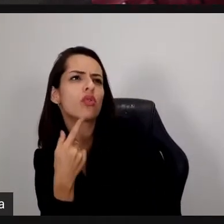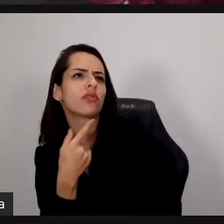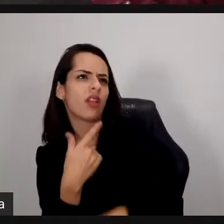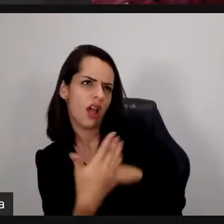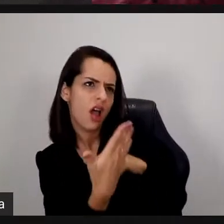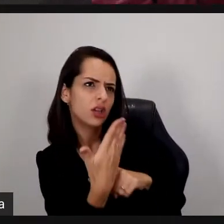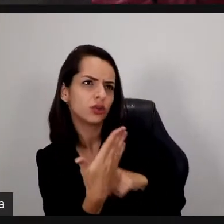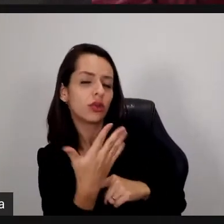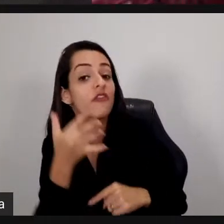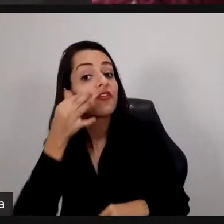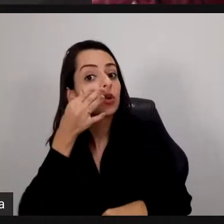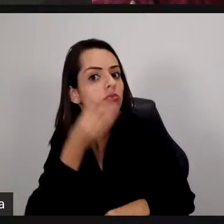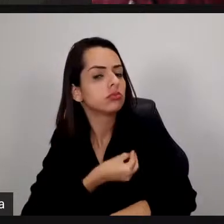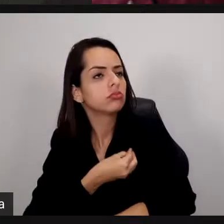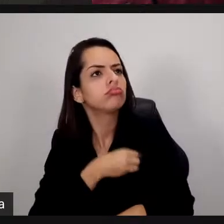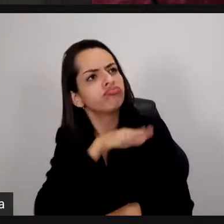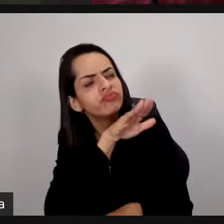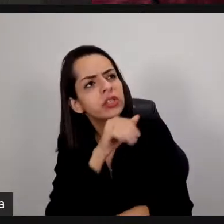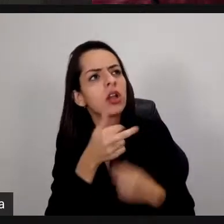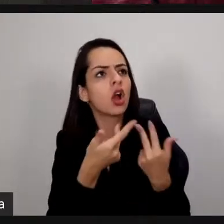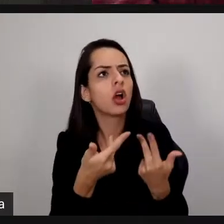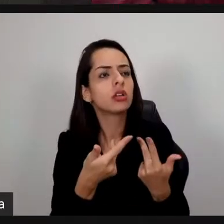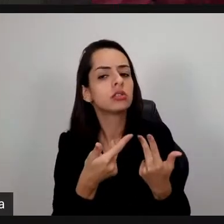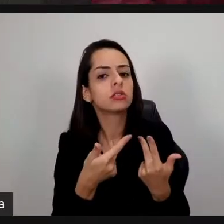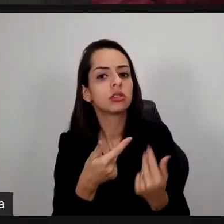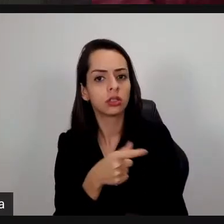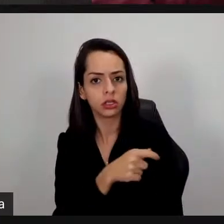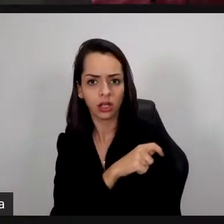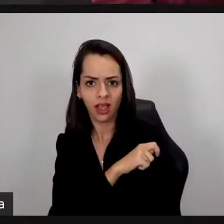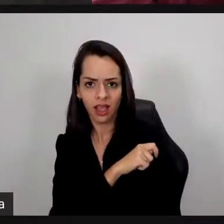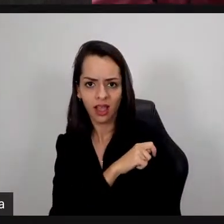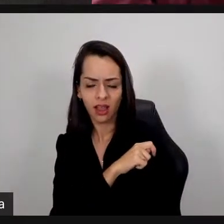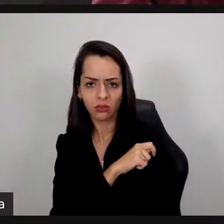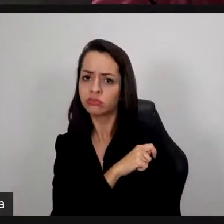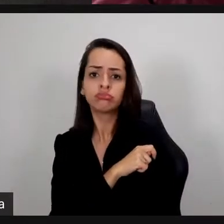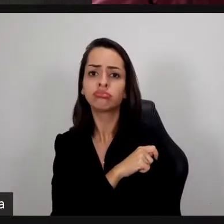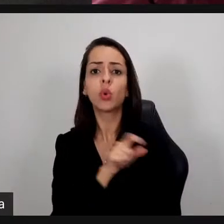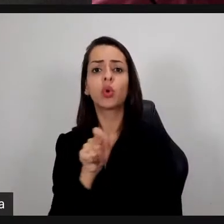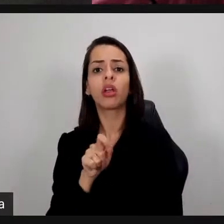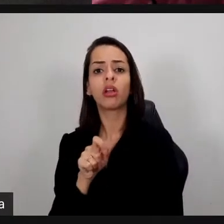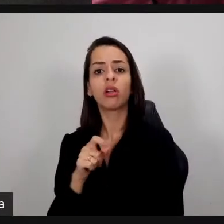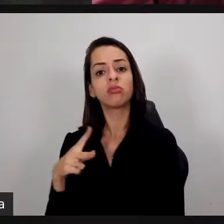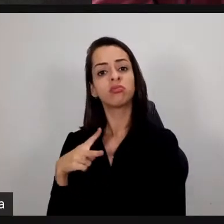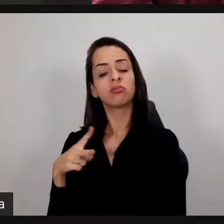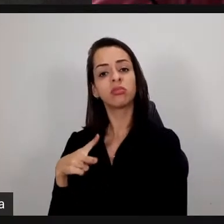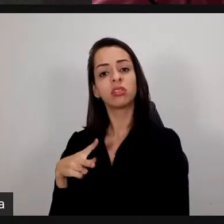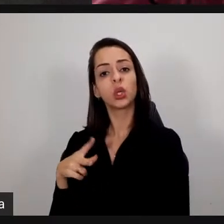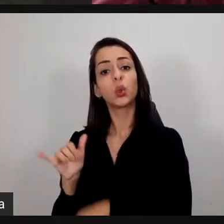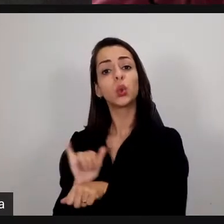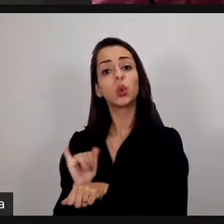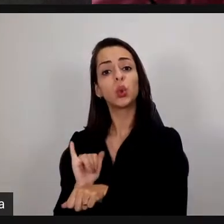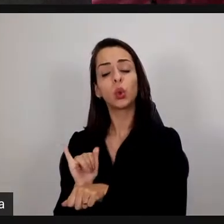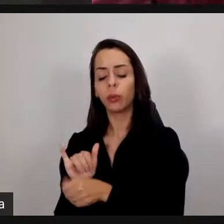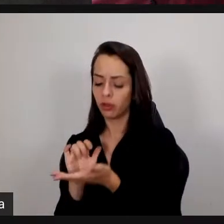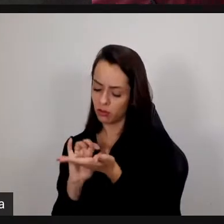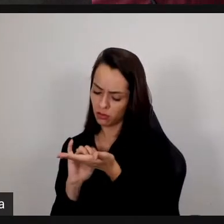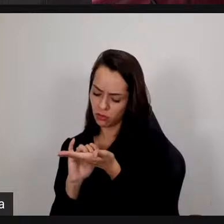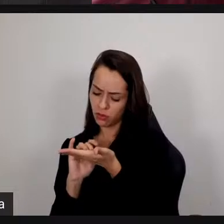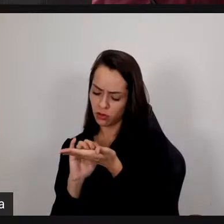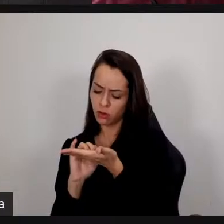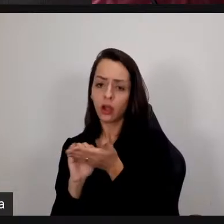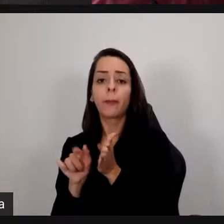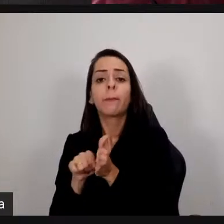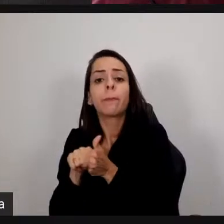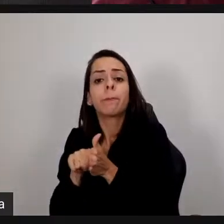Isso me incomoda um pouco porque nosso papel como professor é poder auxiliar ao aluno sanar as dúvidas dele e